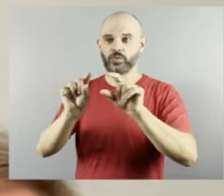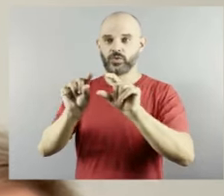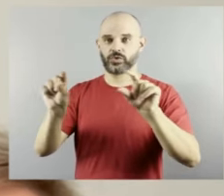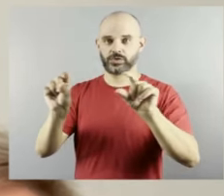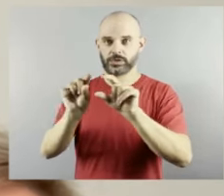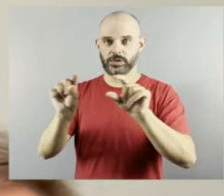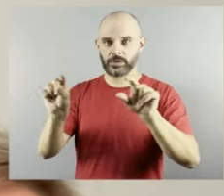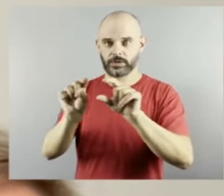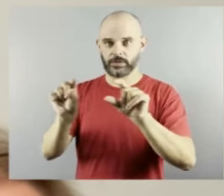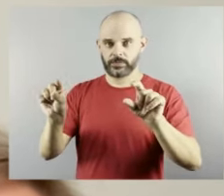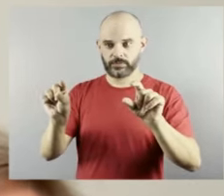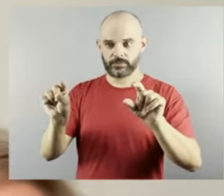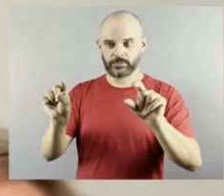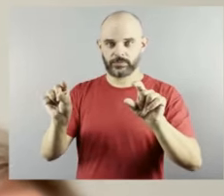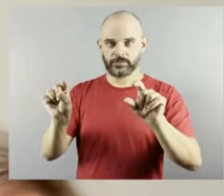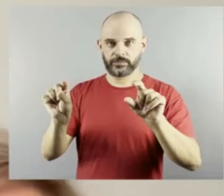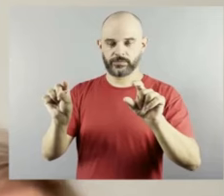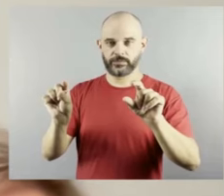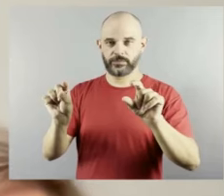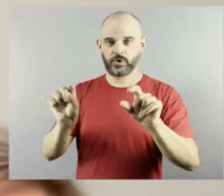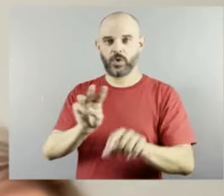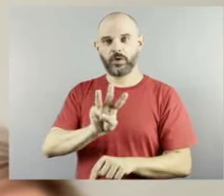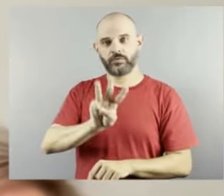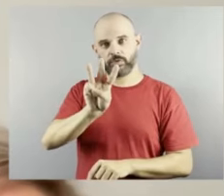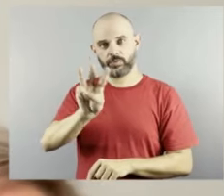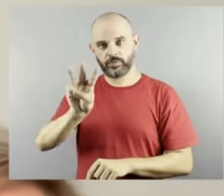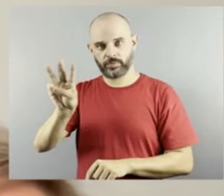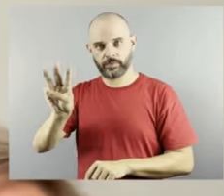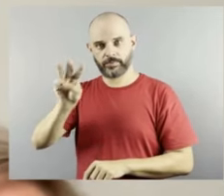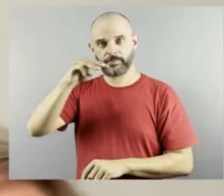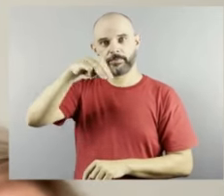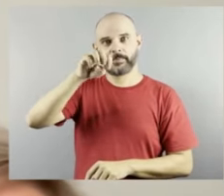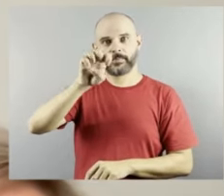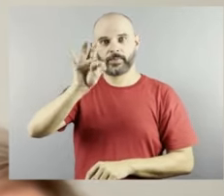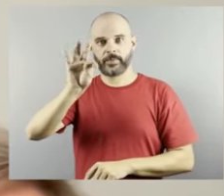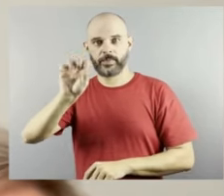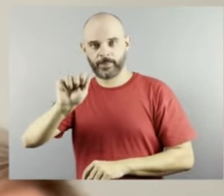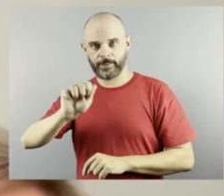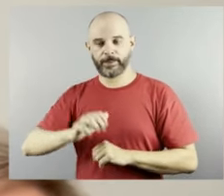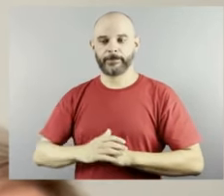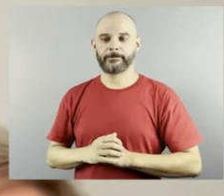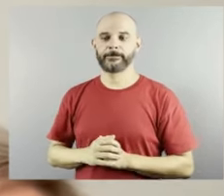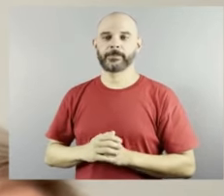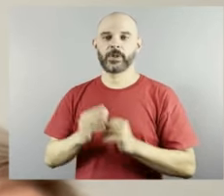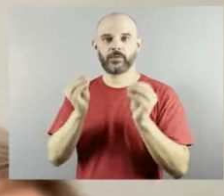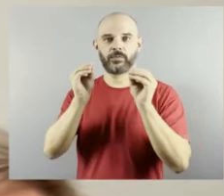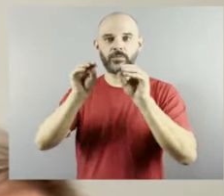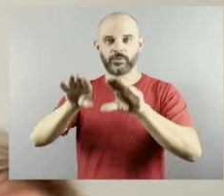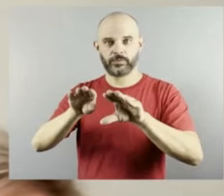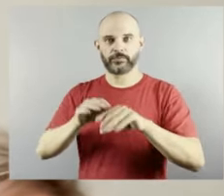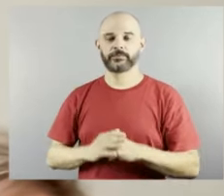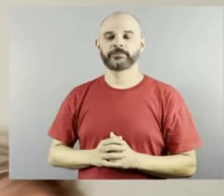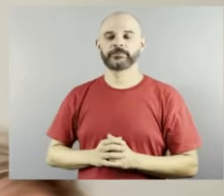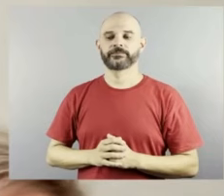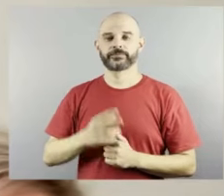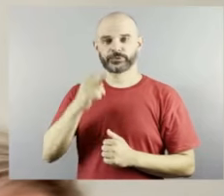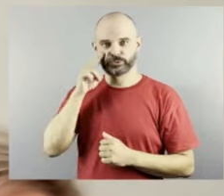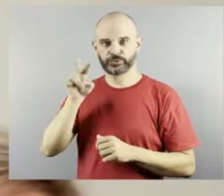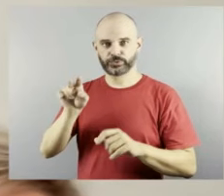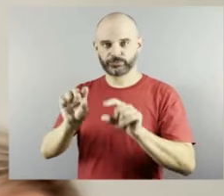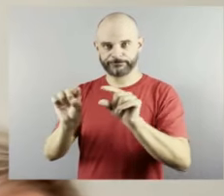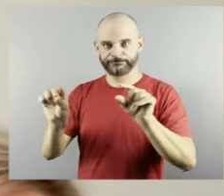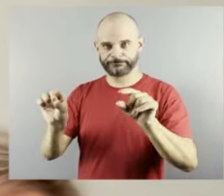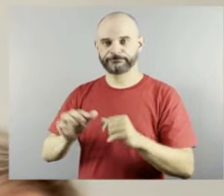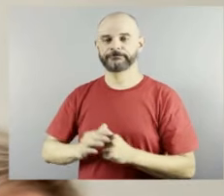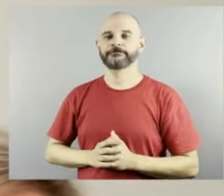Meta deixa eu adicionar aqui enquanto eu www é deixa eu exibir aqui ok